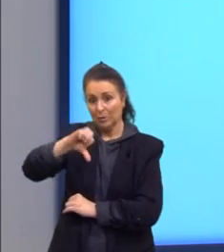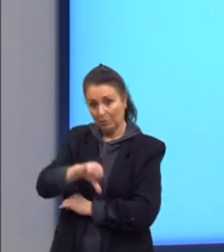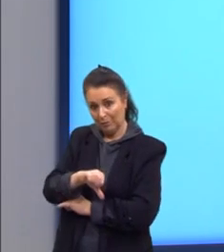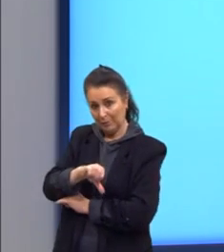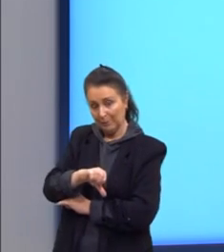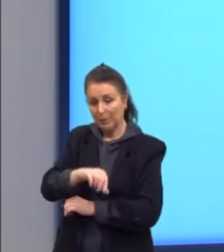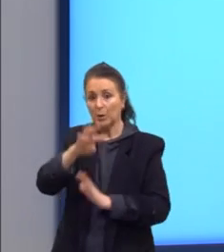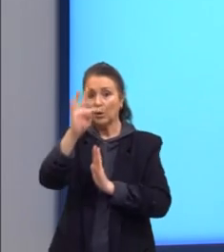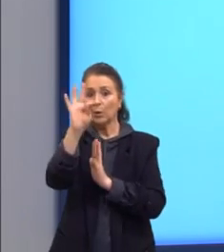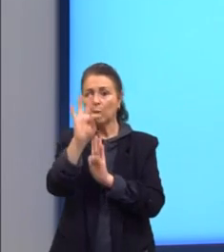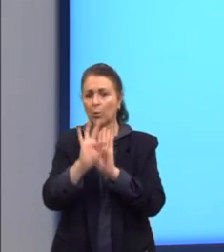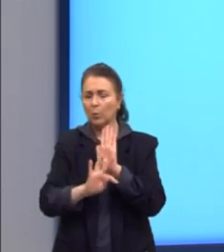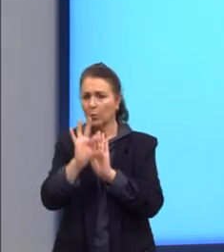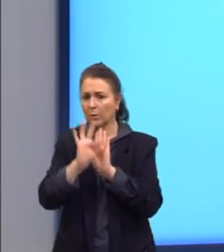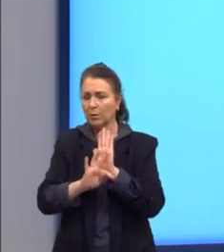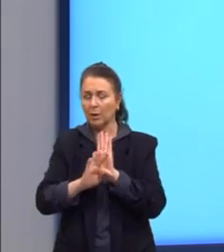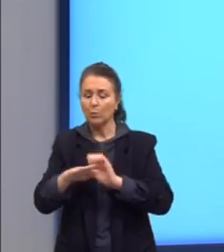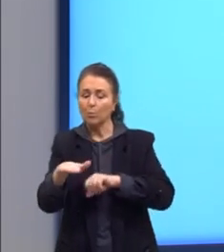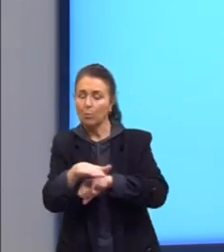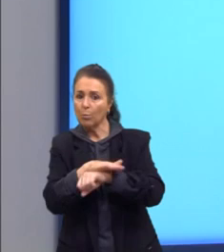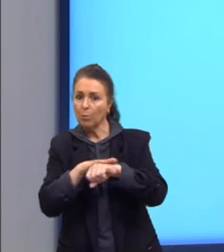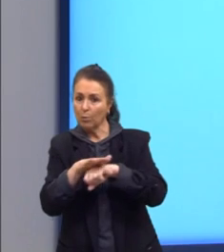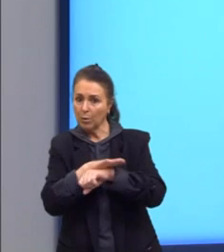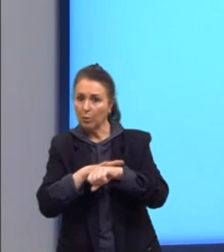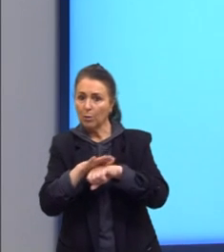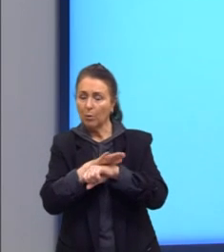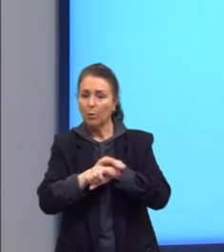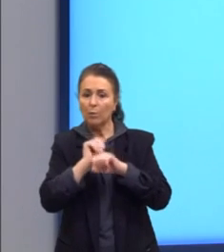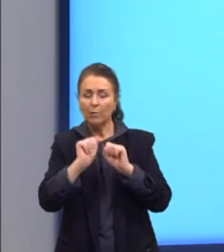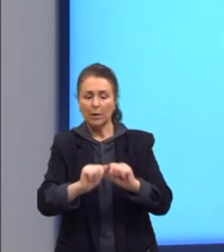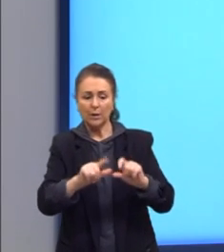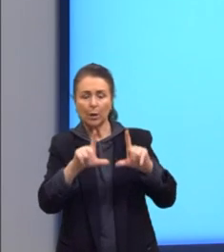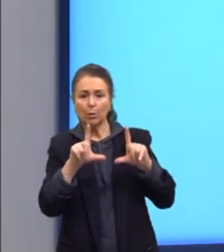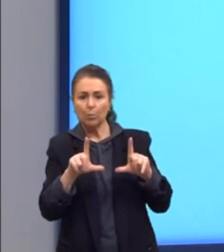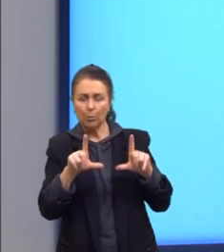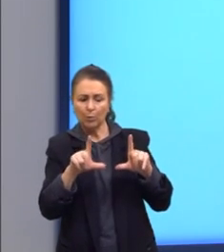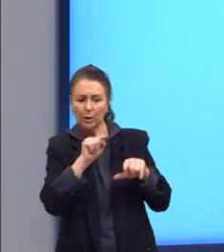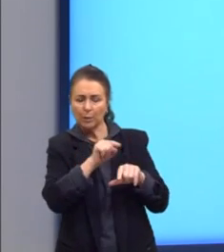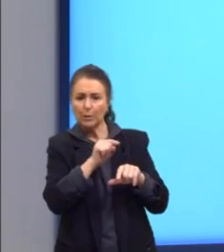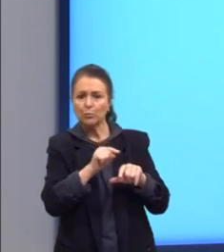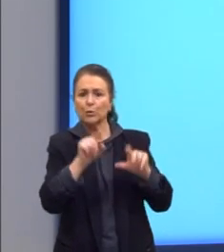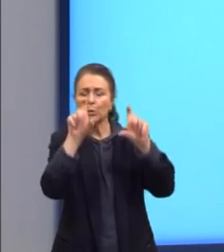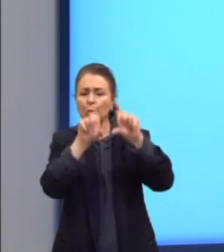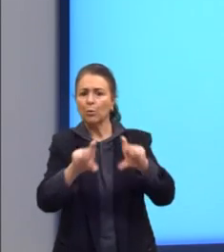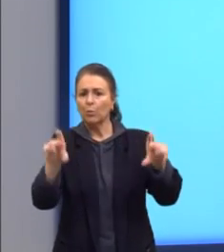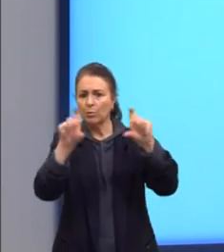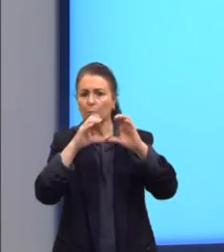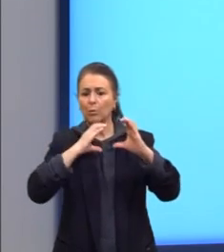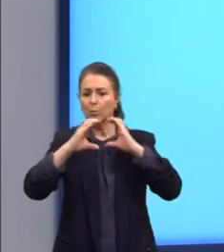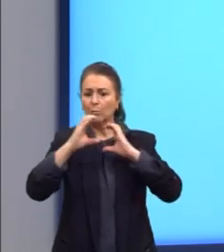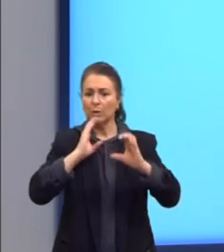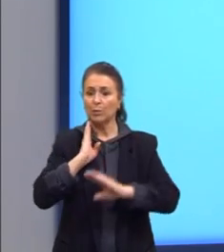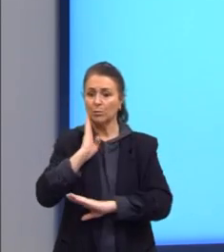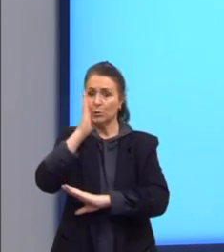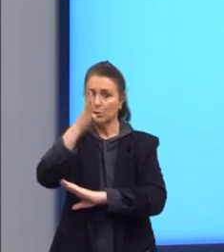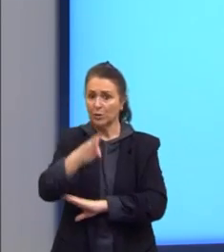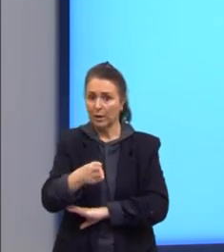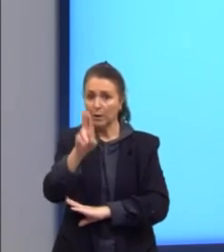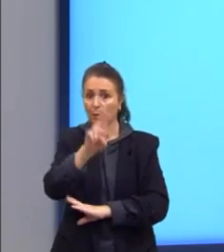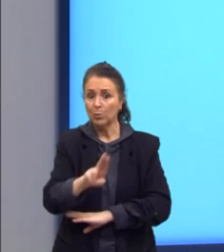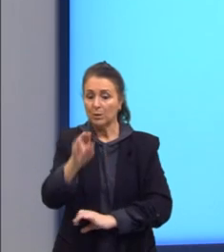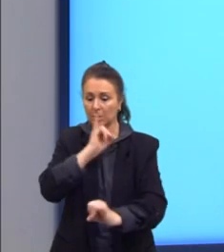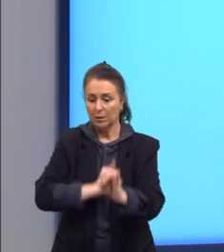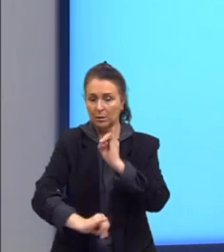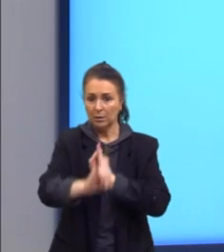a seguir é um trecho de uma conversa por meio de um programa de computador que permite comunicação direta pela internet